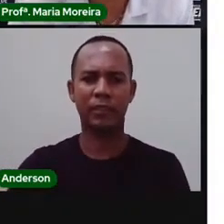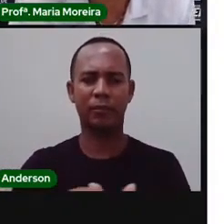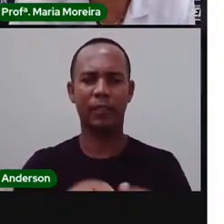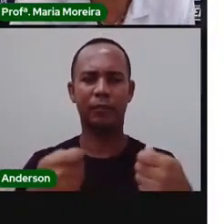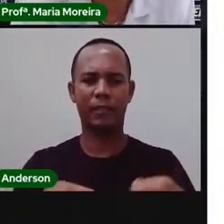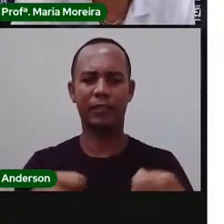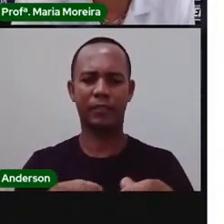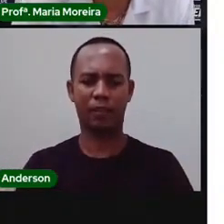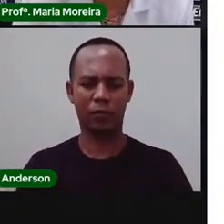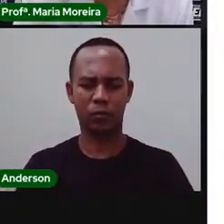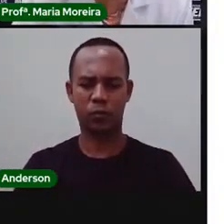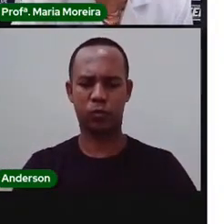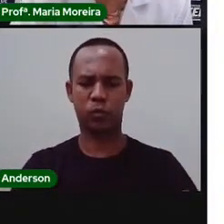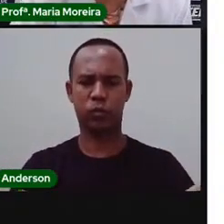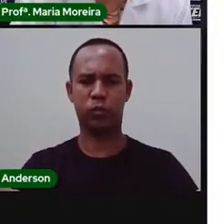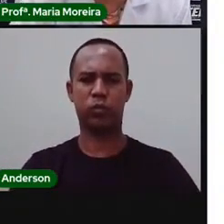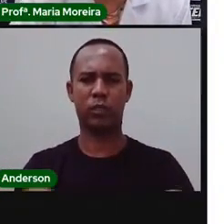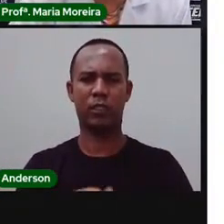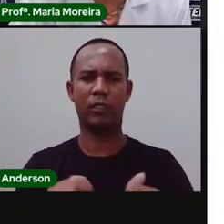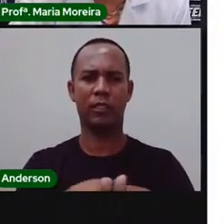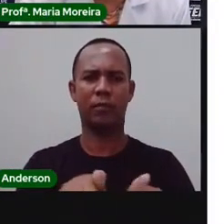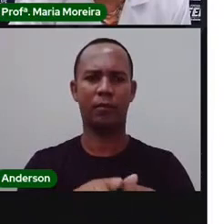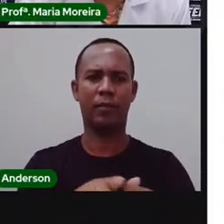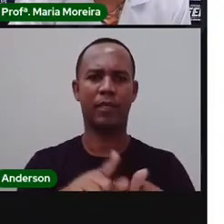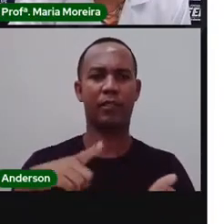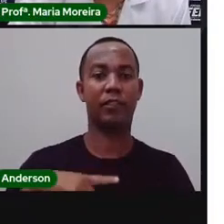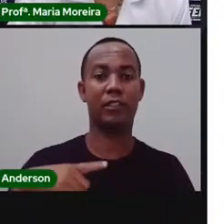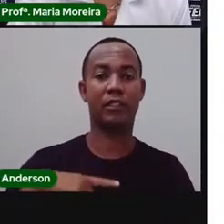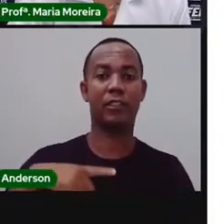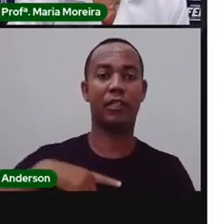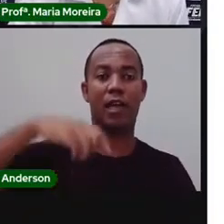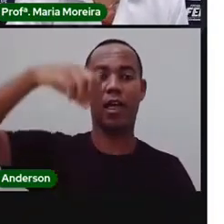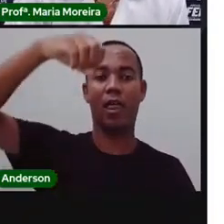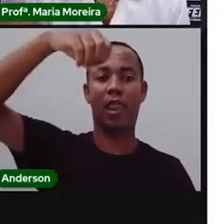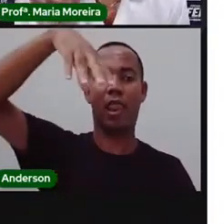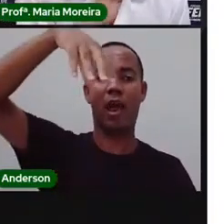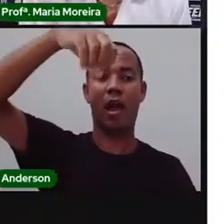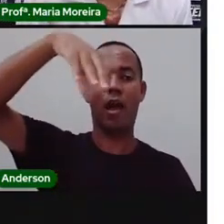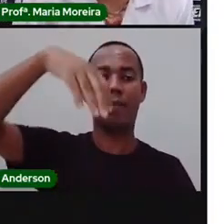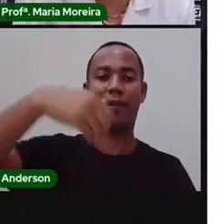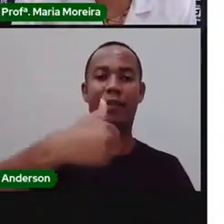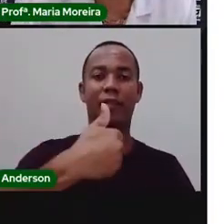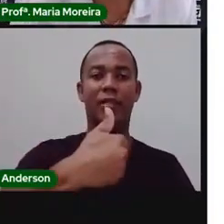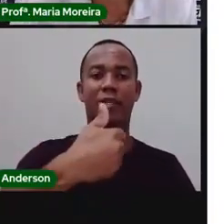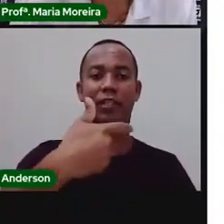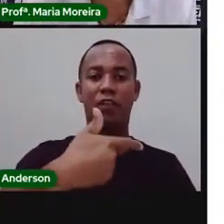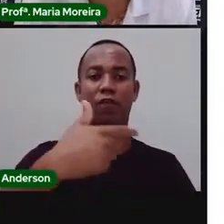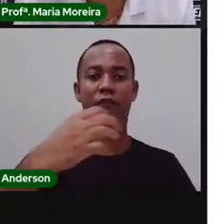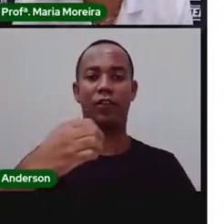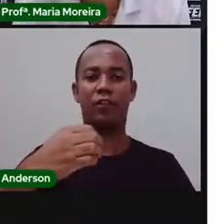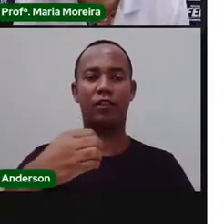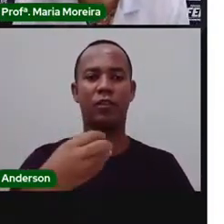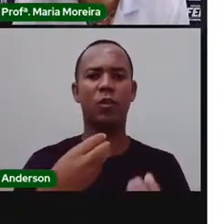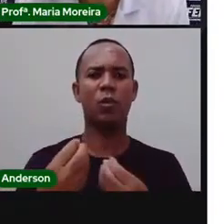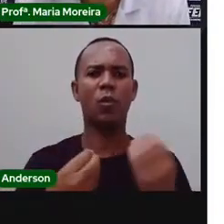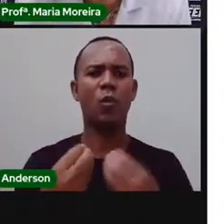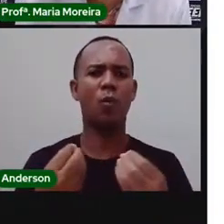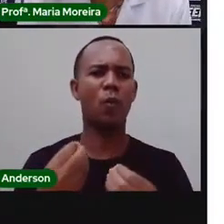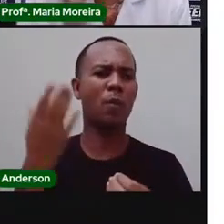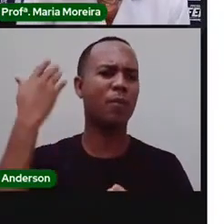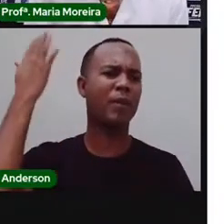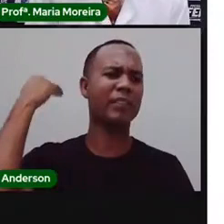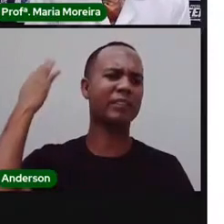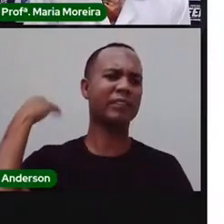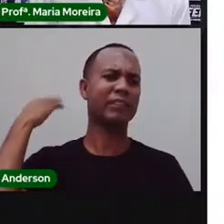iluminadas nessa época com 120 lâmpadas. Mas vamos pensar aqui. Era uma fazenda.